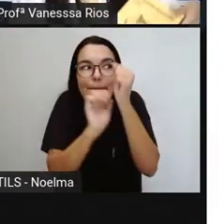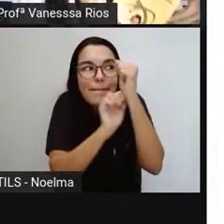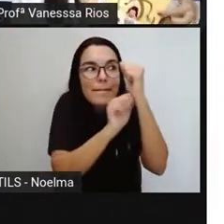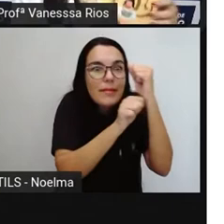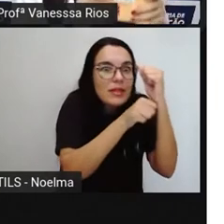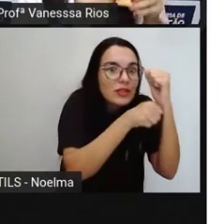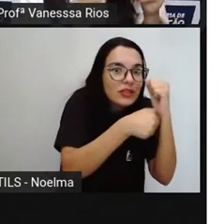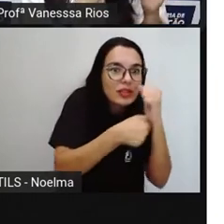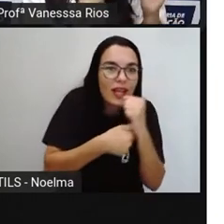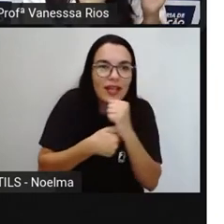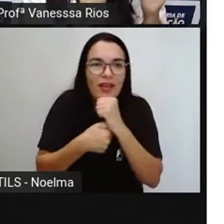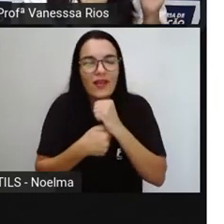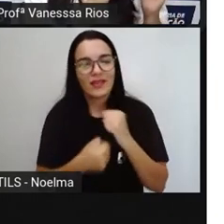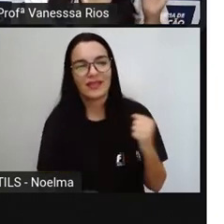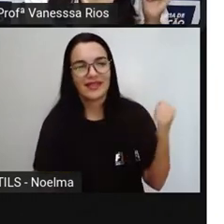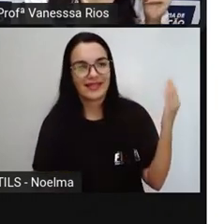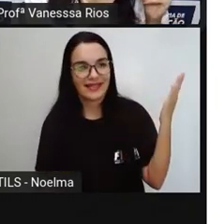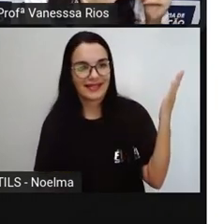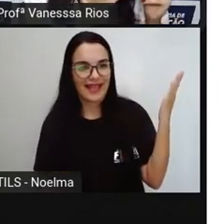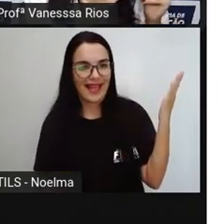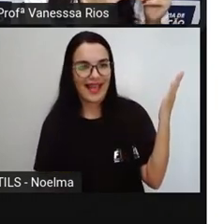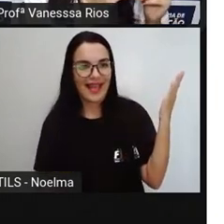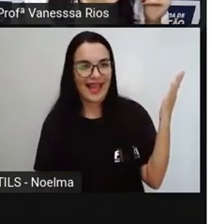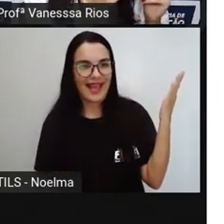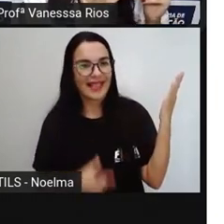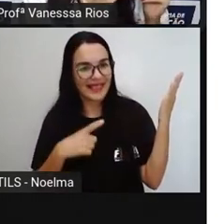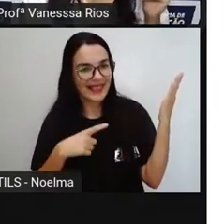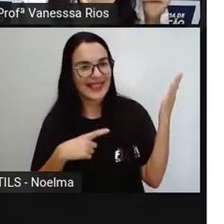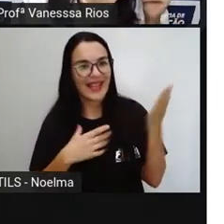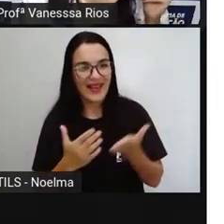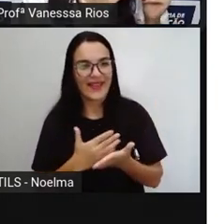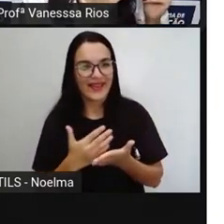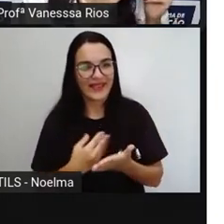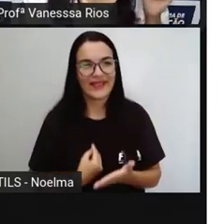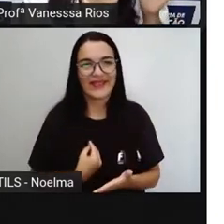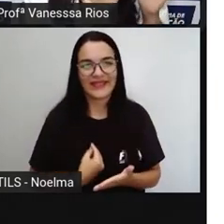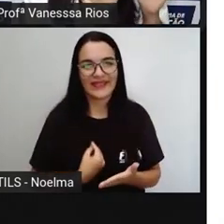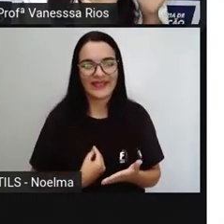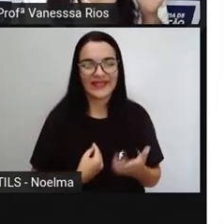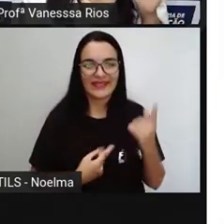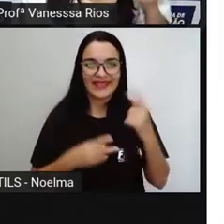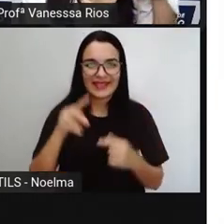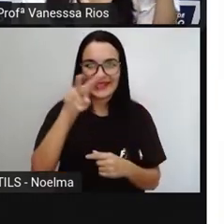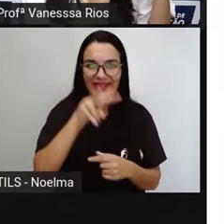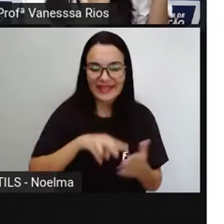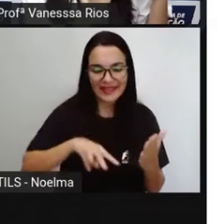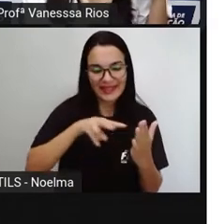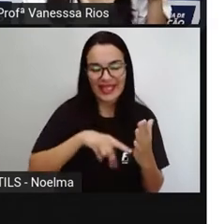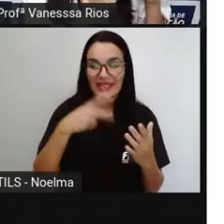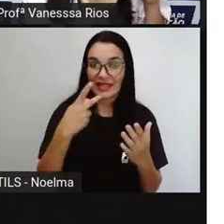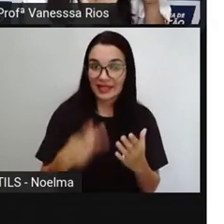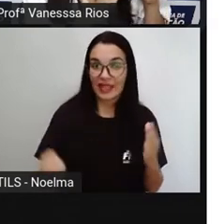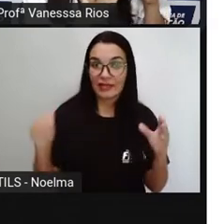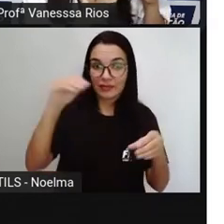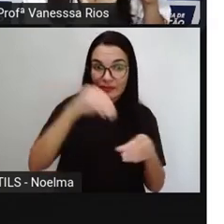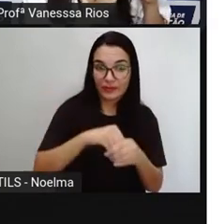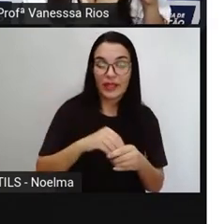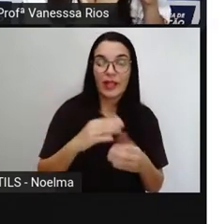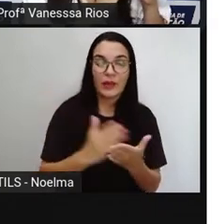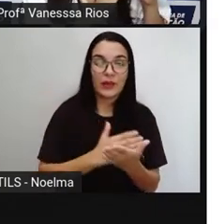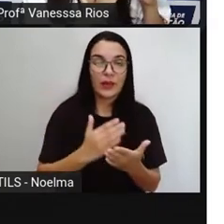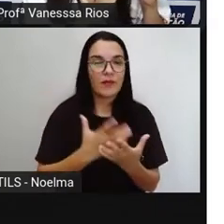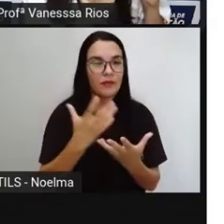Pró trouxe aqui, ó, para contar, tá certo? Para vocês, a história contida nesse livro.